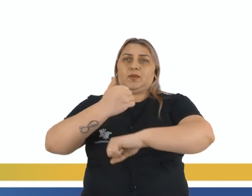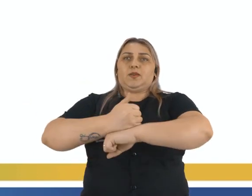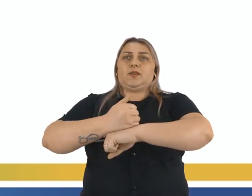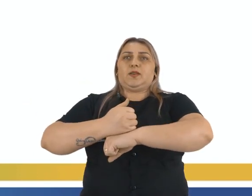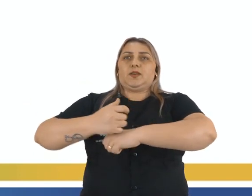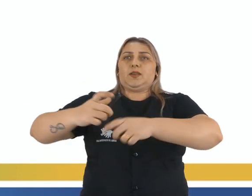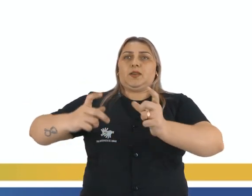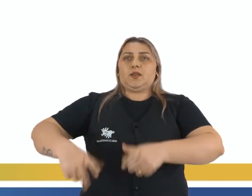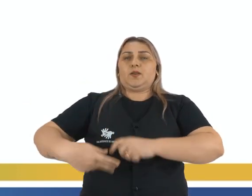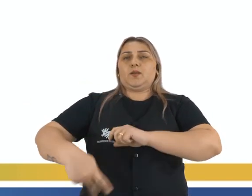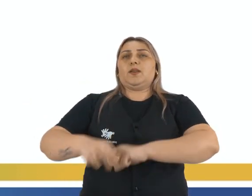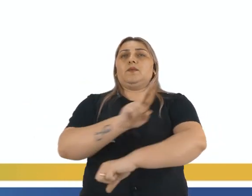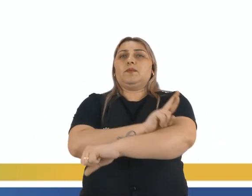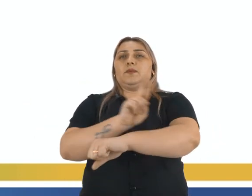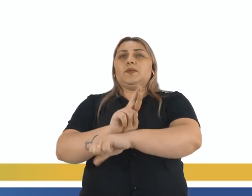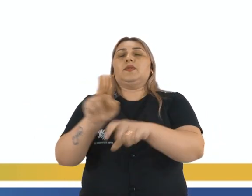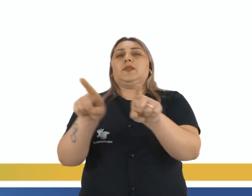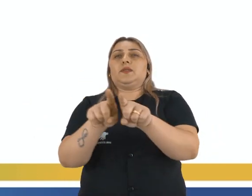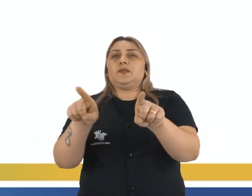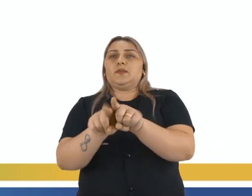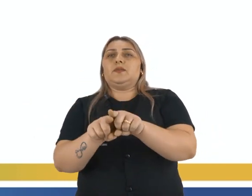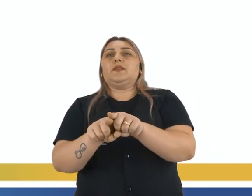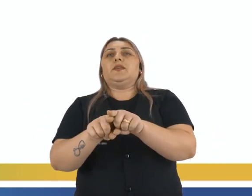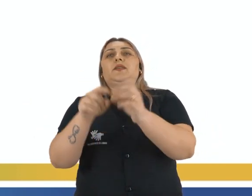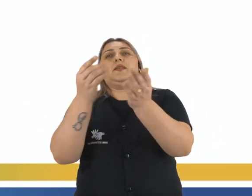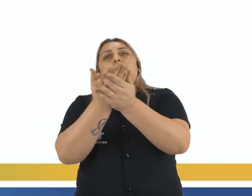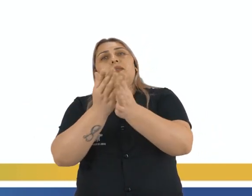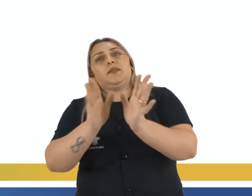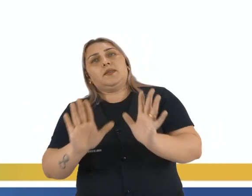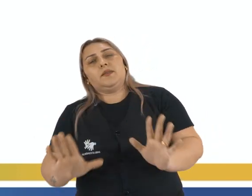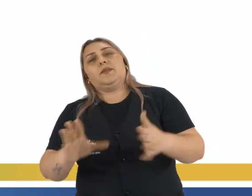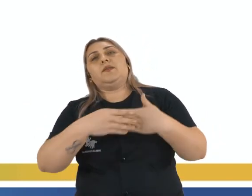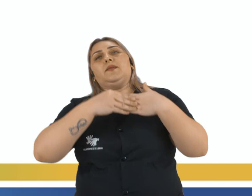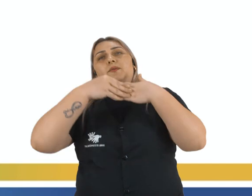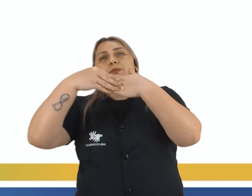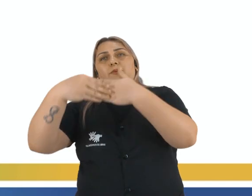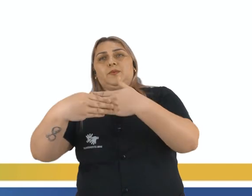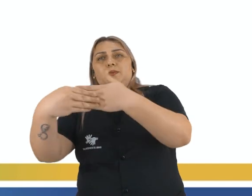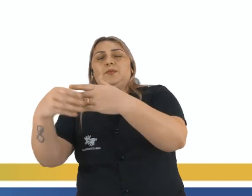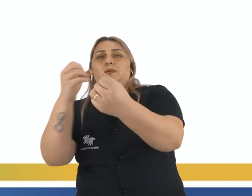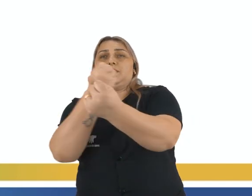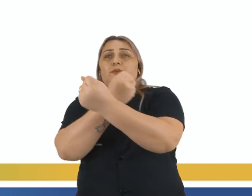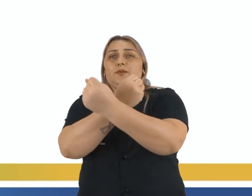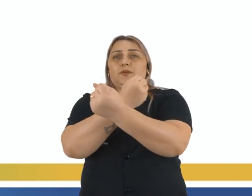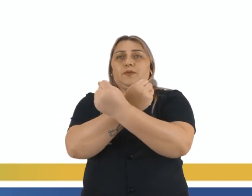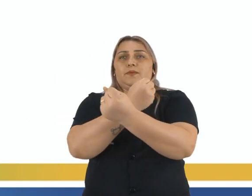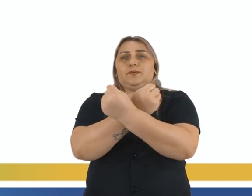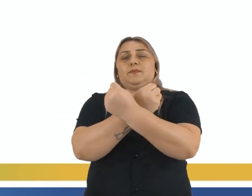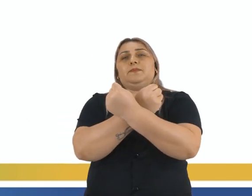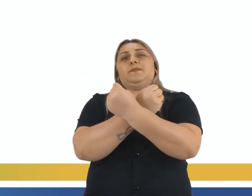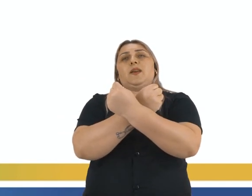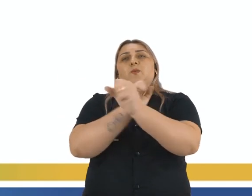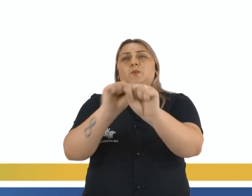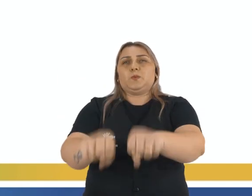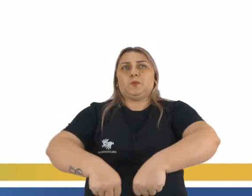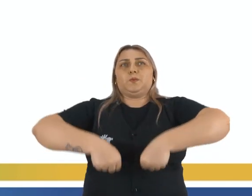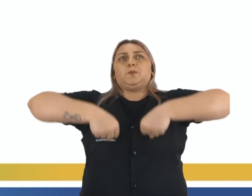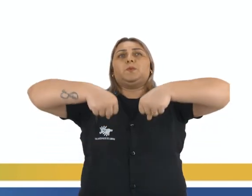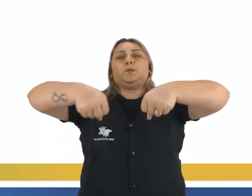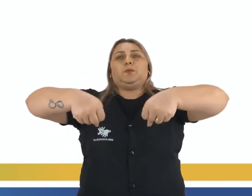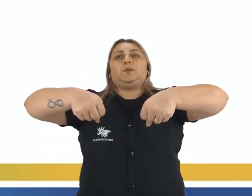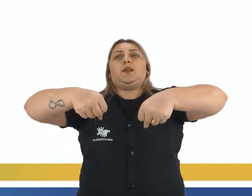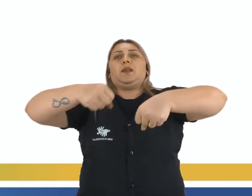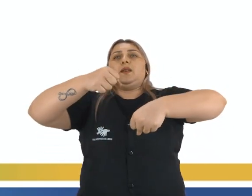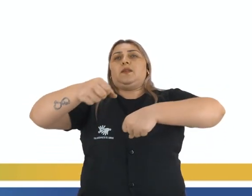religiosa também, né, que acabou levando, conduzindo esses escravos a lutar contra os